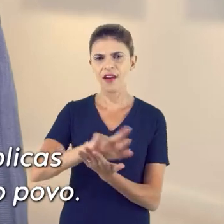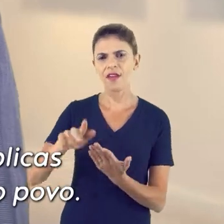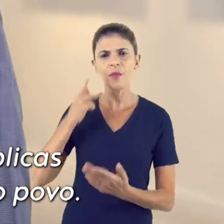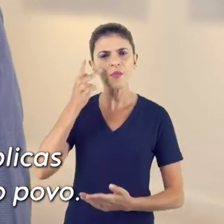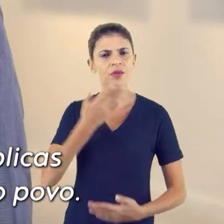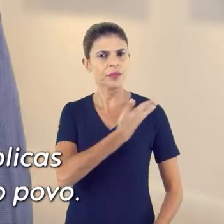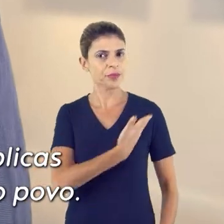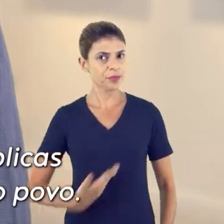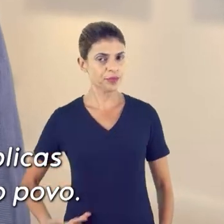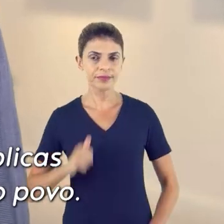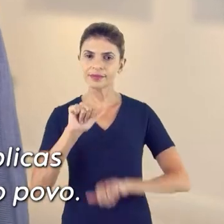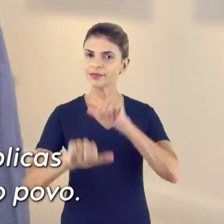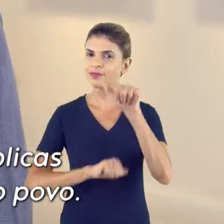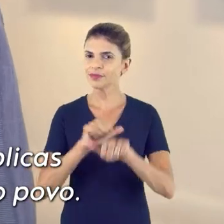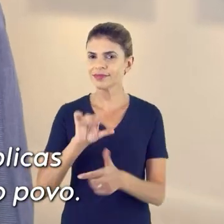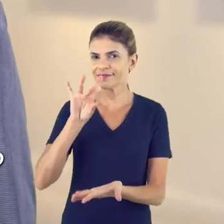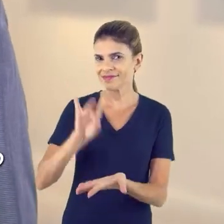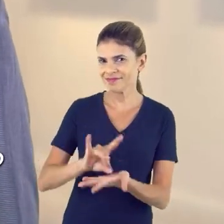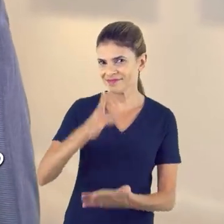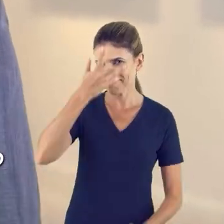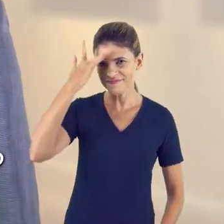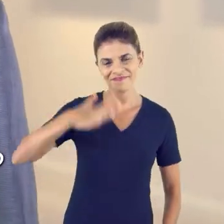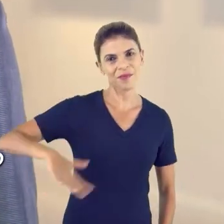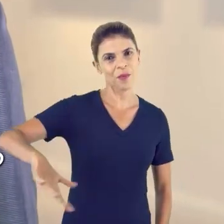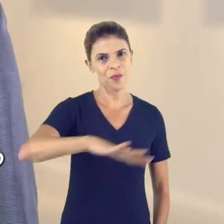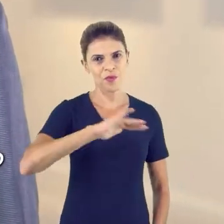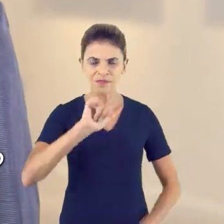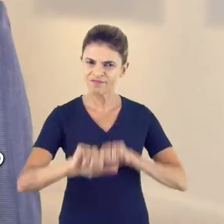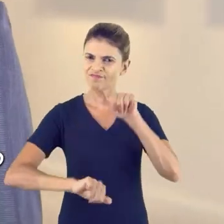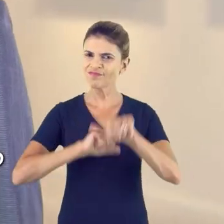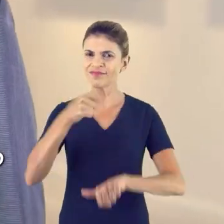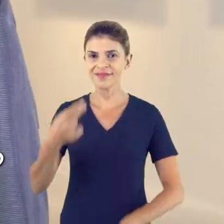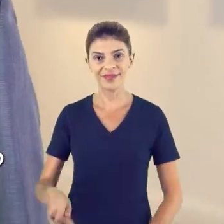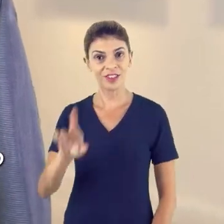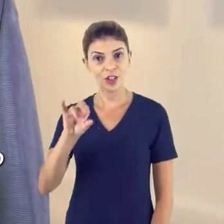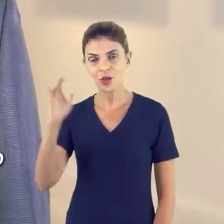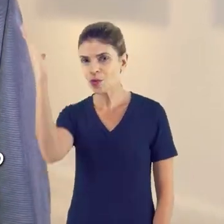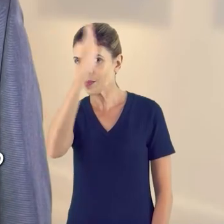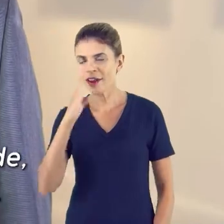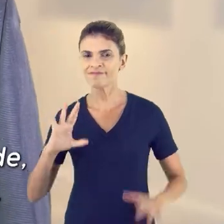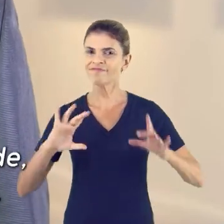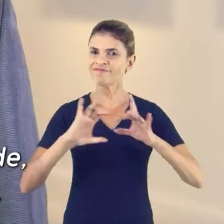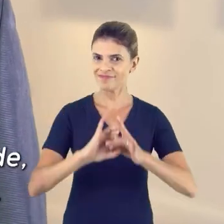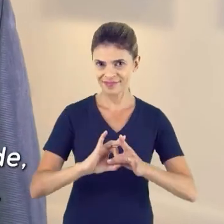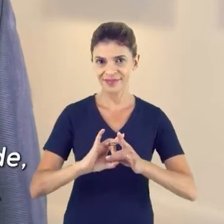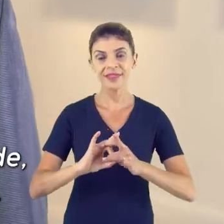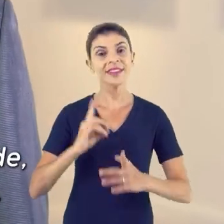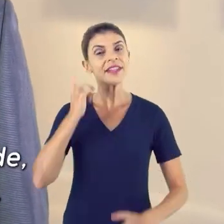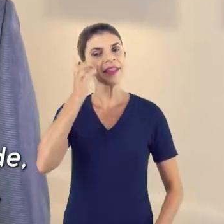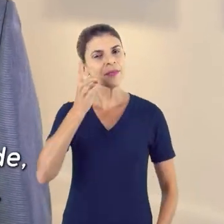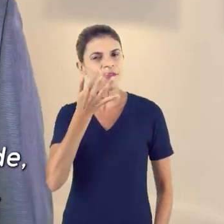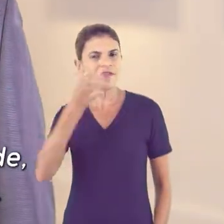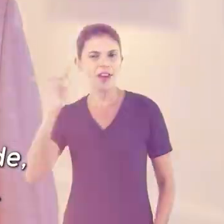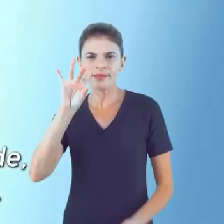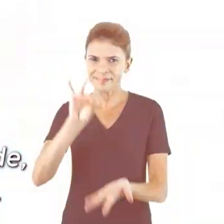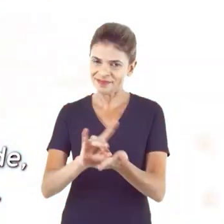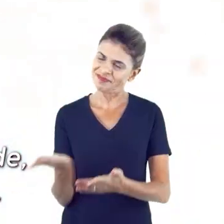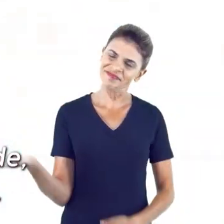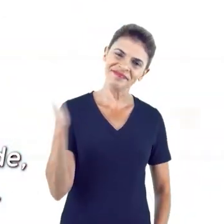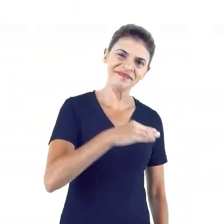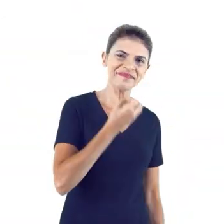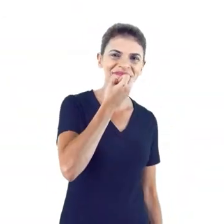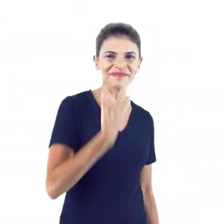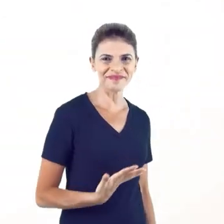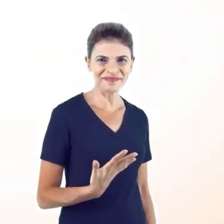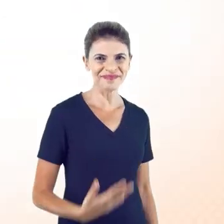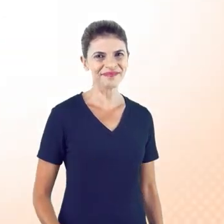políticas públicas para mudar a realidade do nosso povo, reerguer o nosso estado do Rio de Janeiro e o Brasil. Faça como federal de verdade, venha para o lado